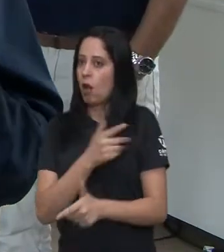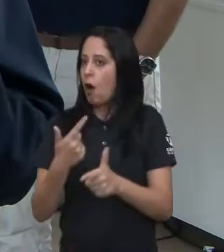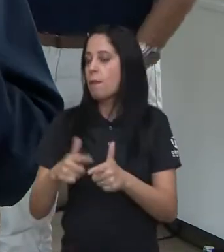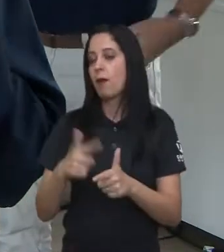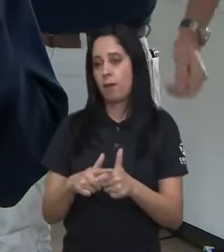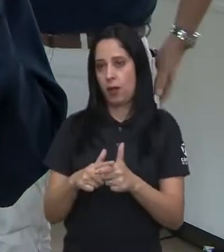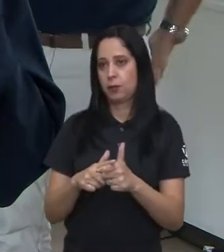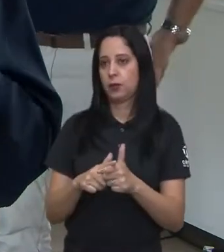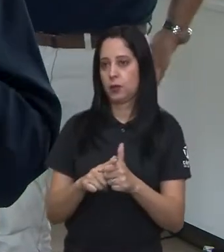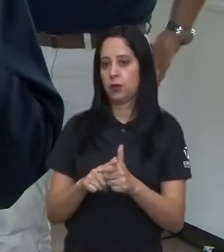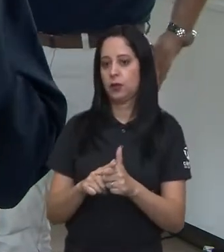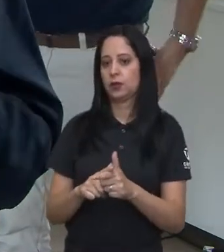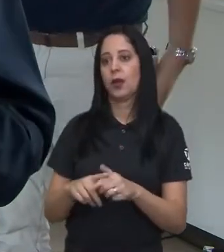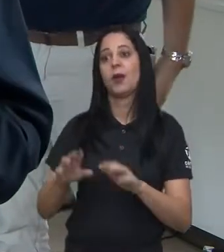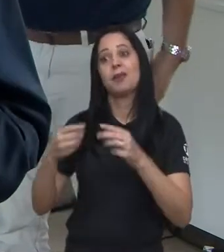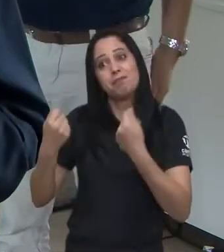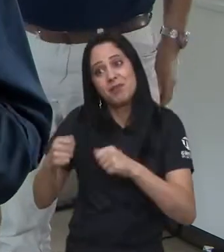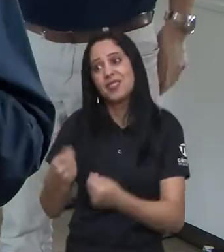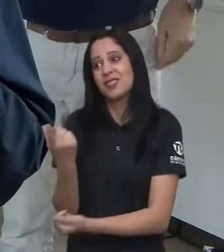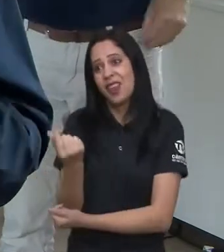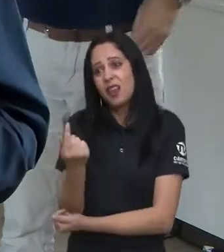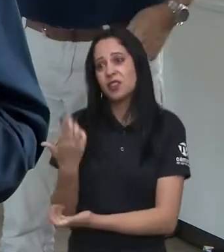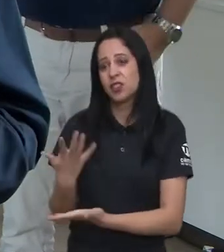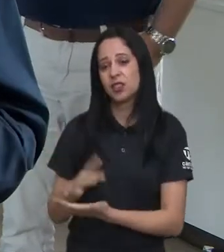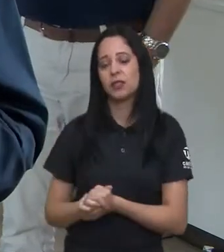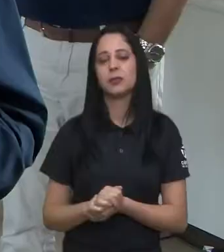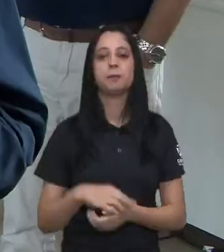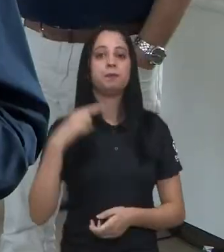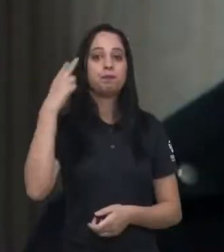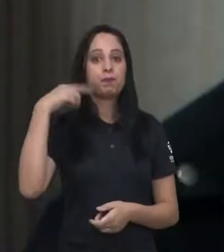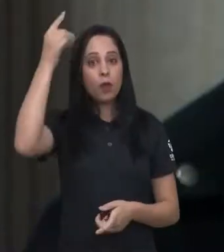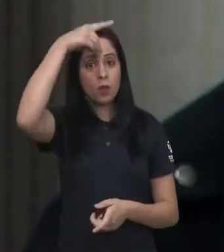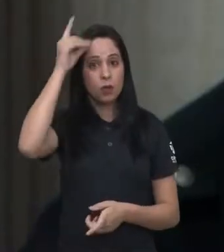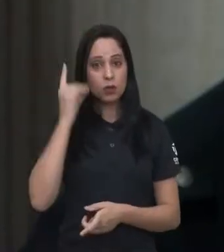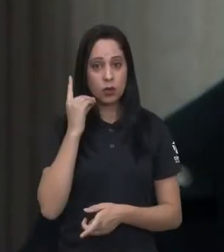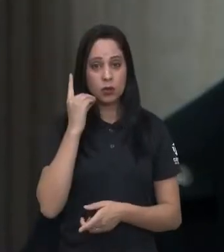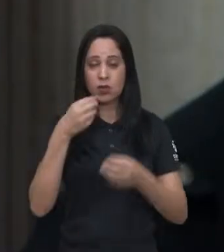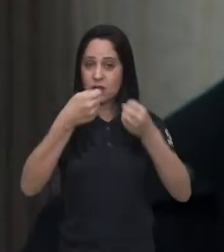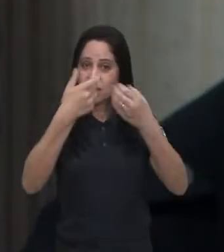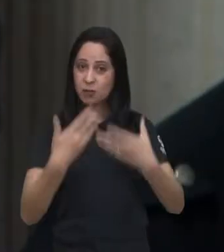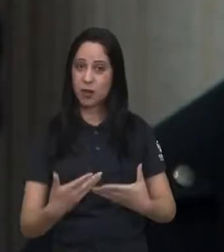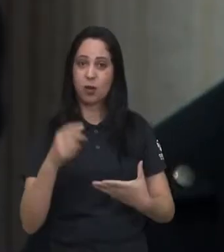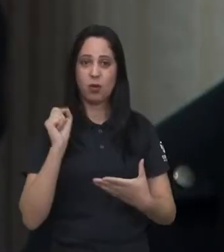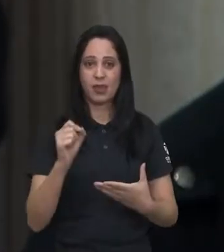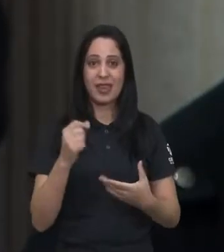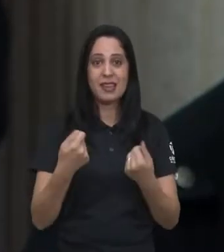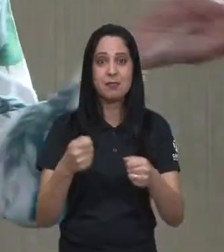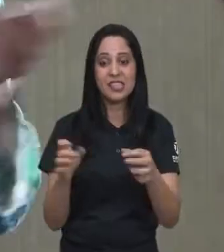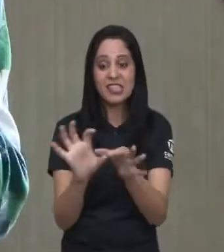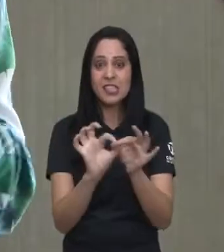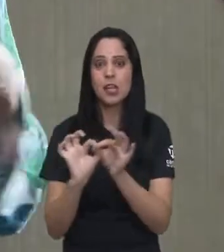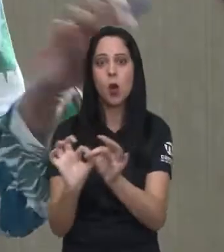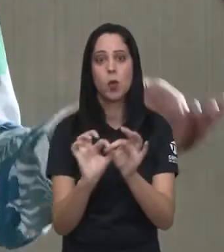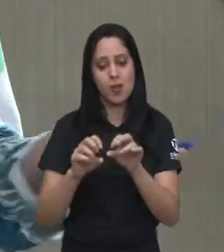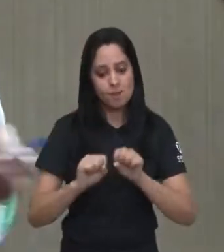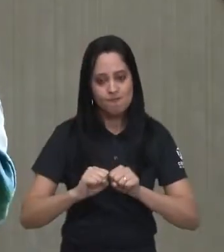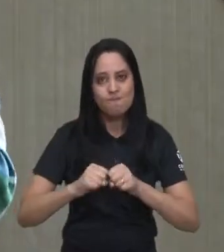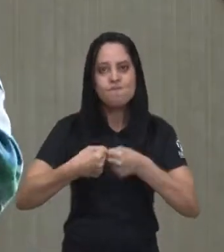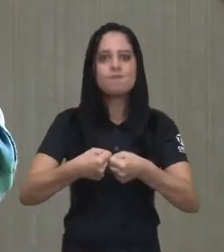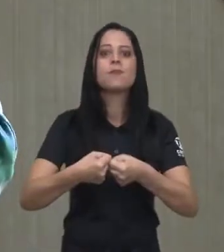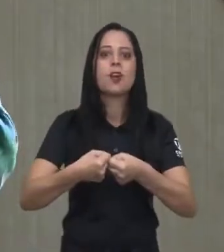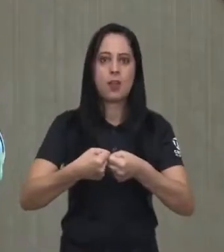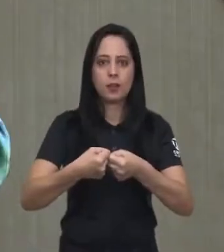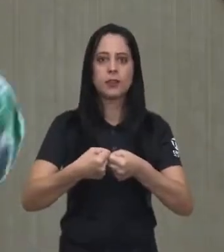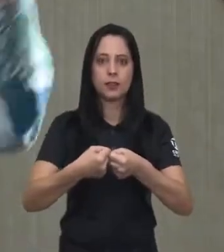e para manter essa alta qualidade precisa do recurso. A vereadora Dulce Rita argumentou a necessidade da